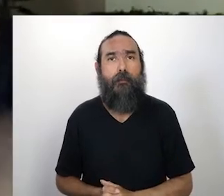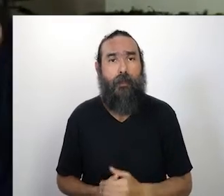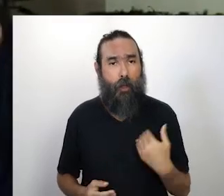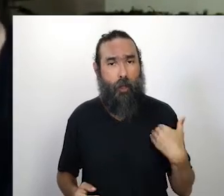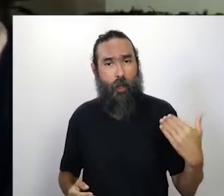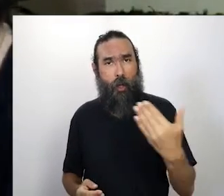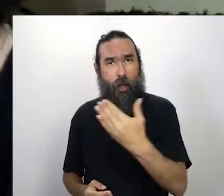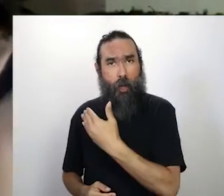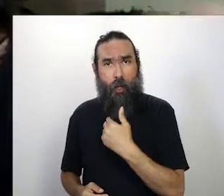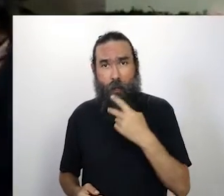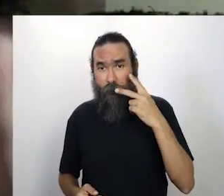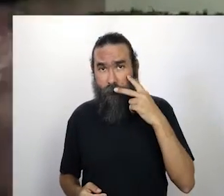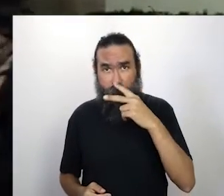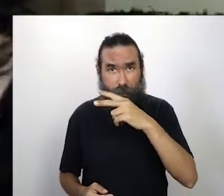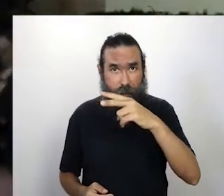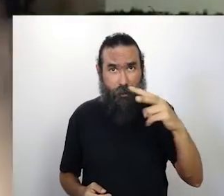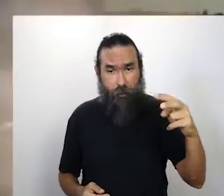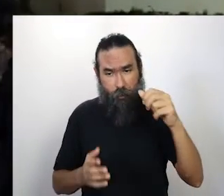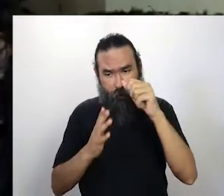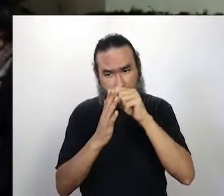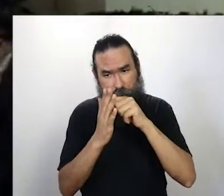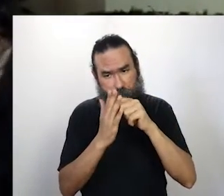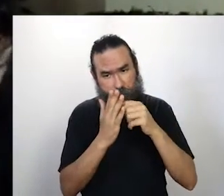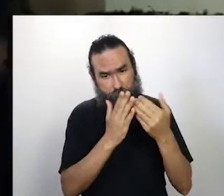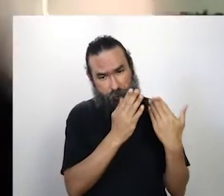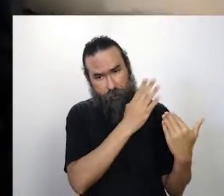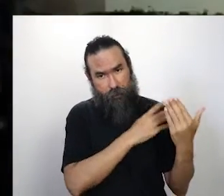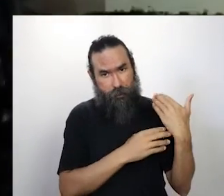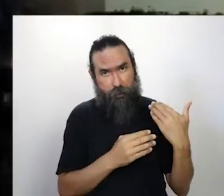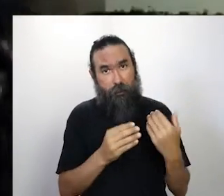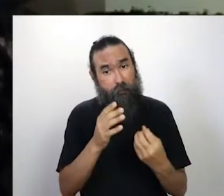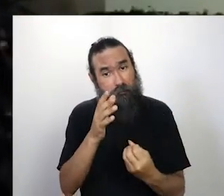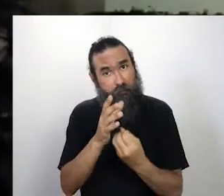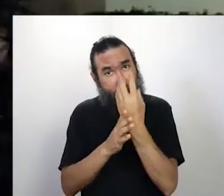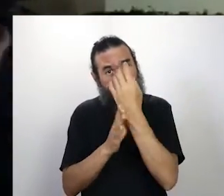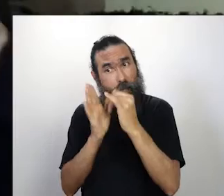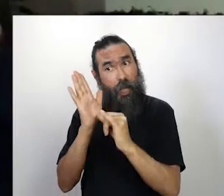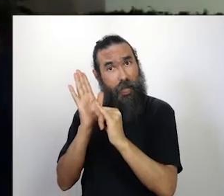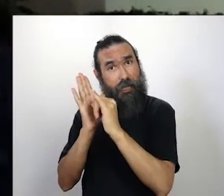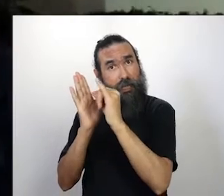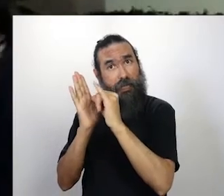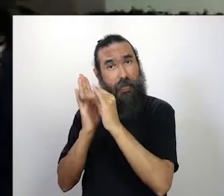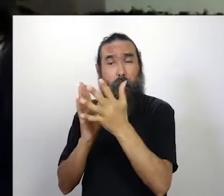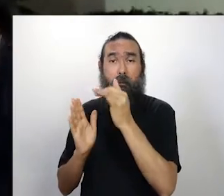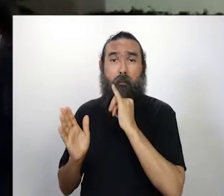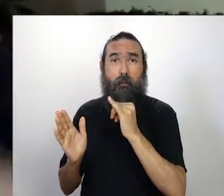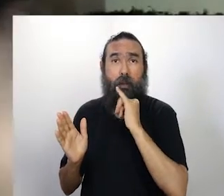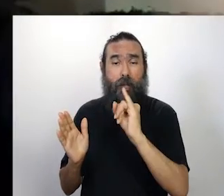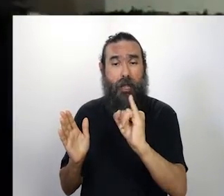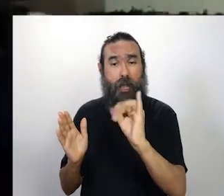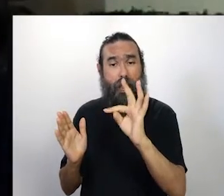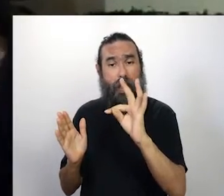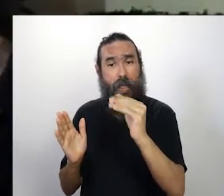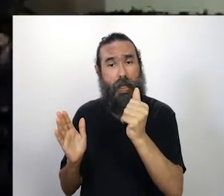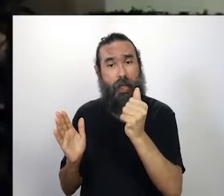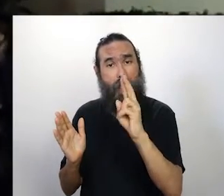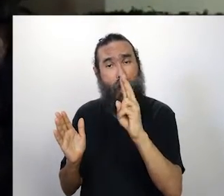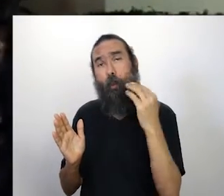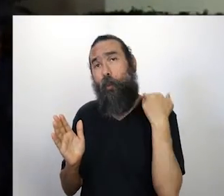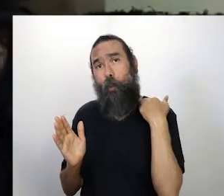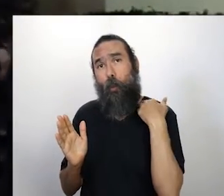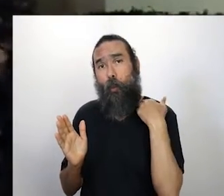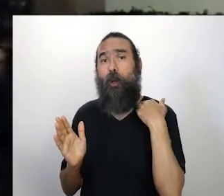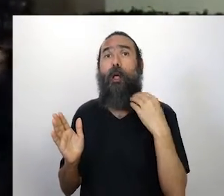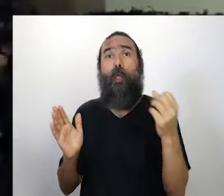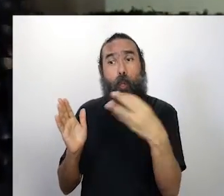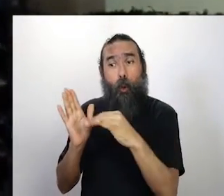dos últimos meses, alguns editais surgiram, o Itaú, com o edital emergencial, agora a Funarte também, para